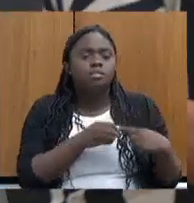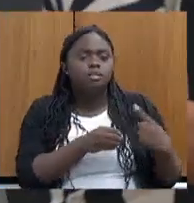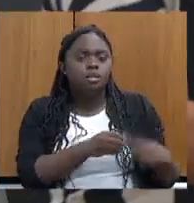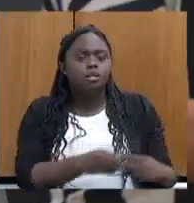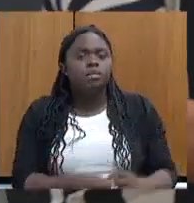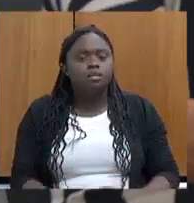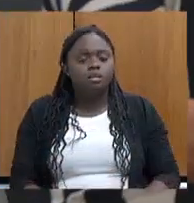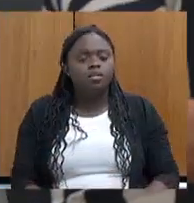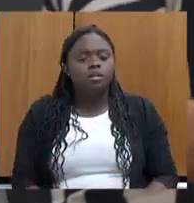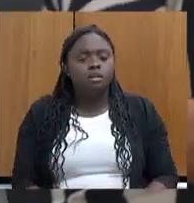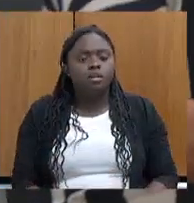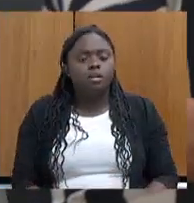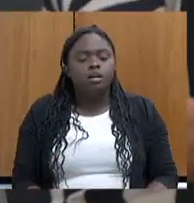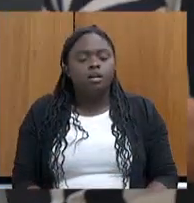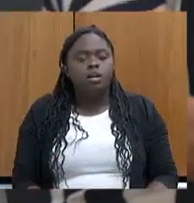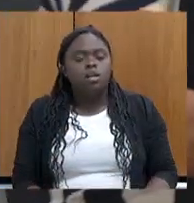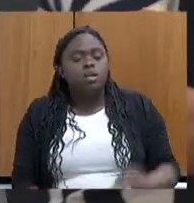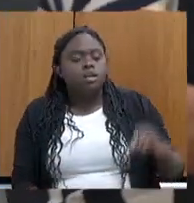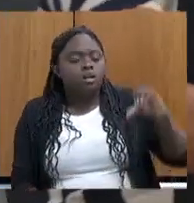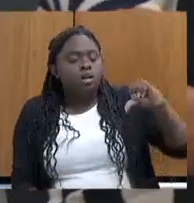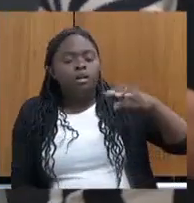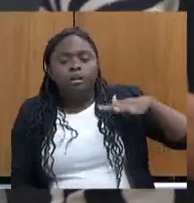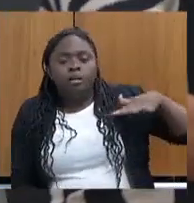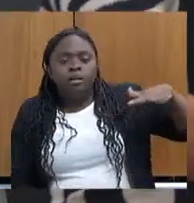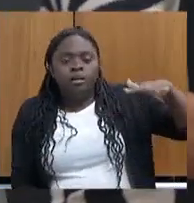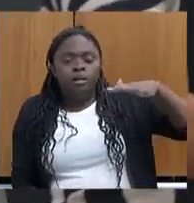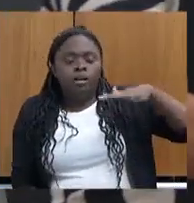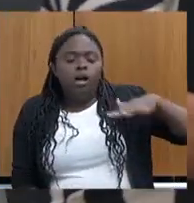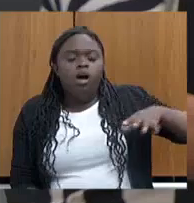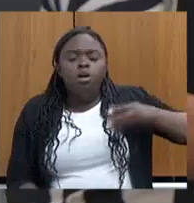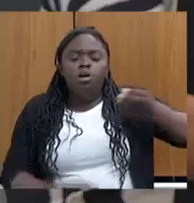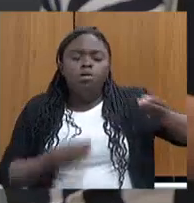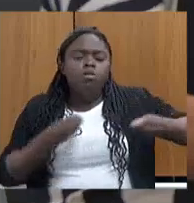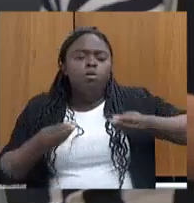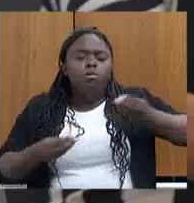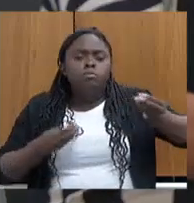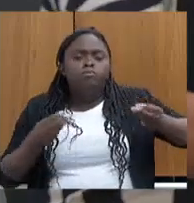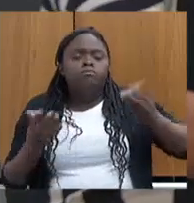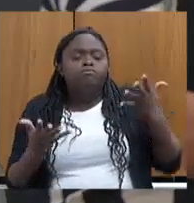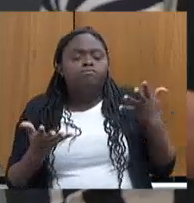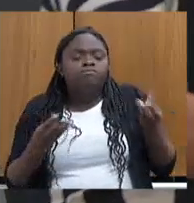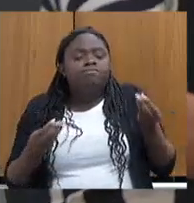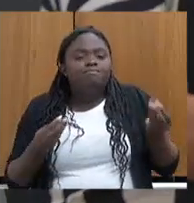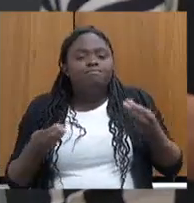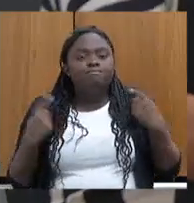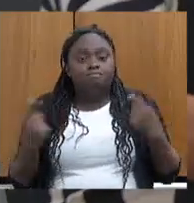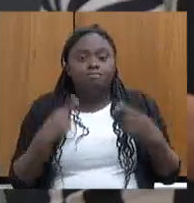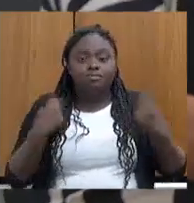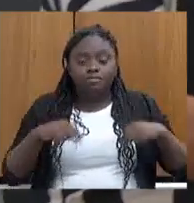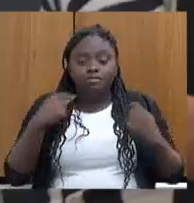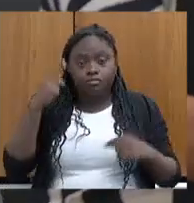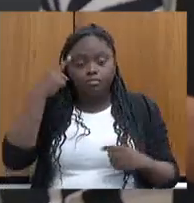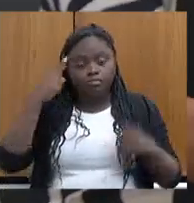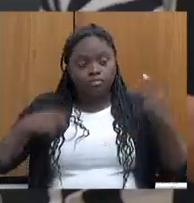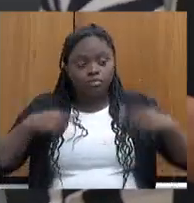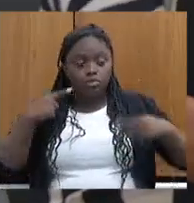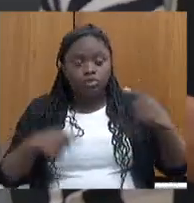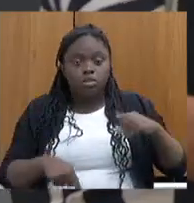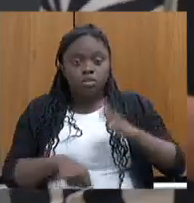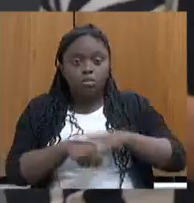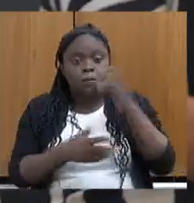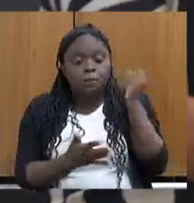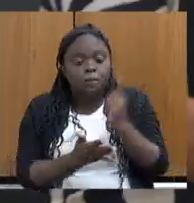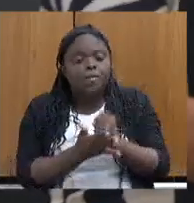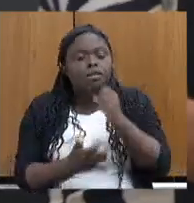são, no mínimo, nove regionais. Como que vocês... Nós precisamos pensar em políticas mais massivas